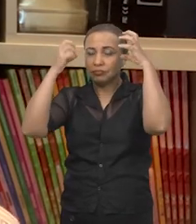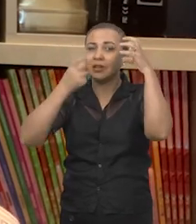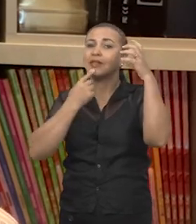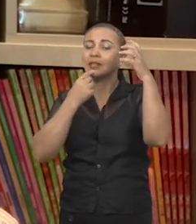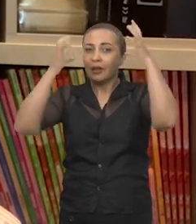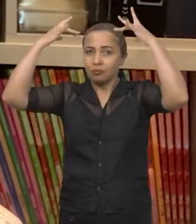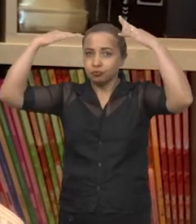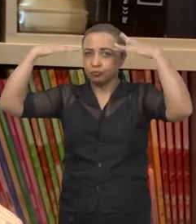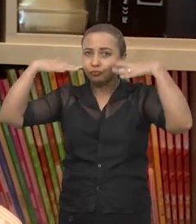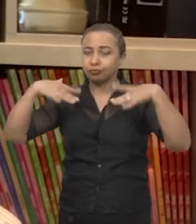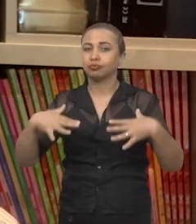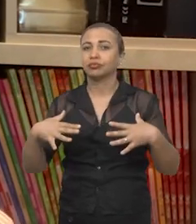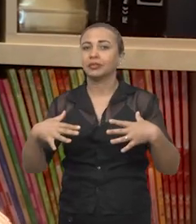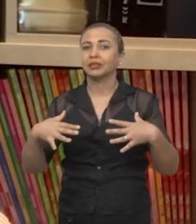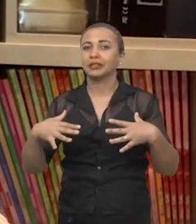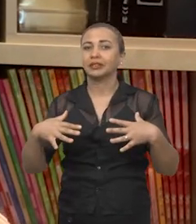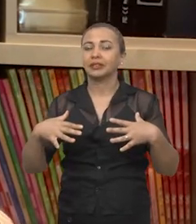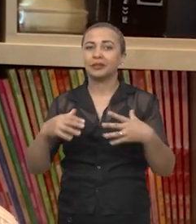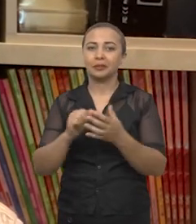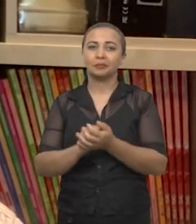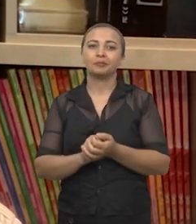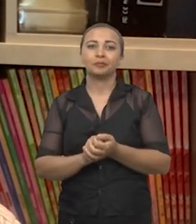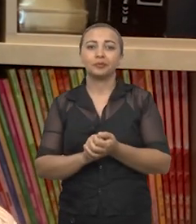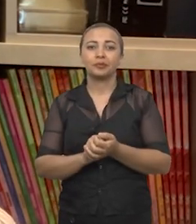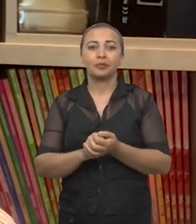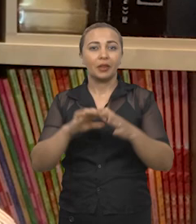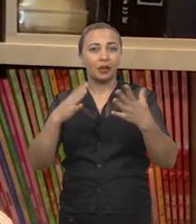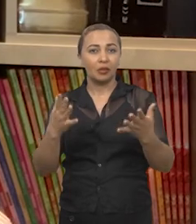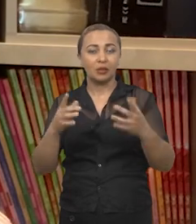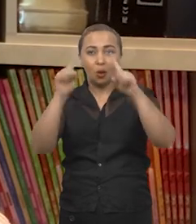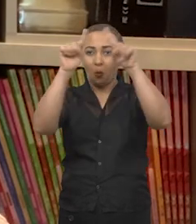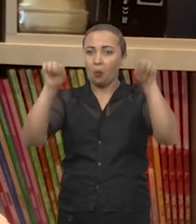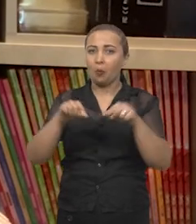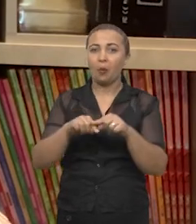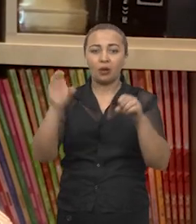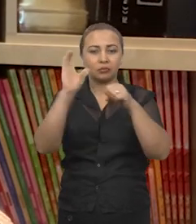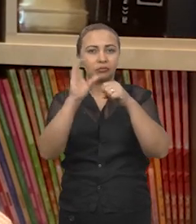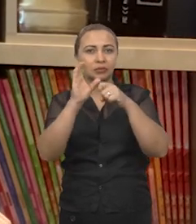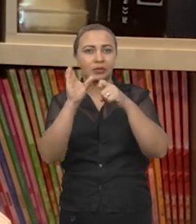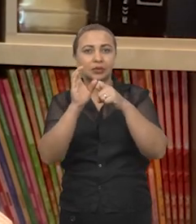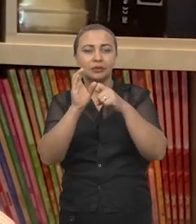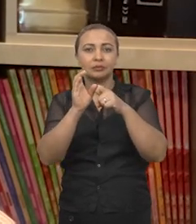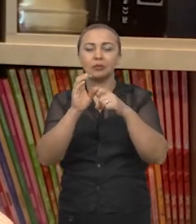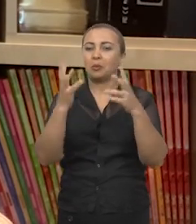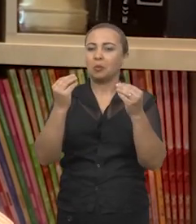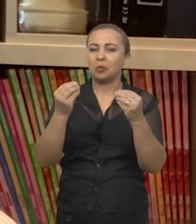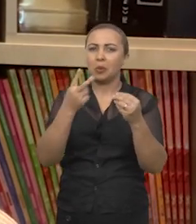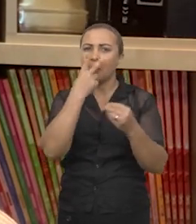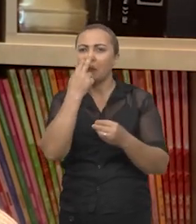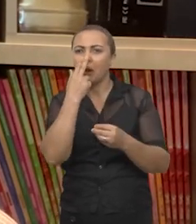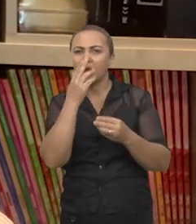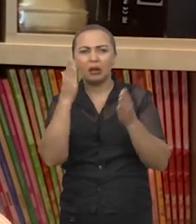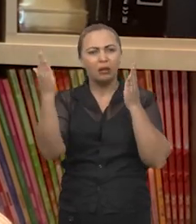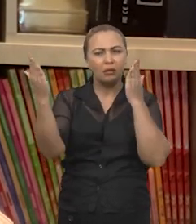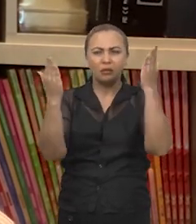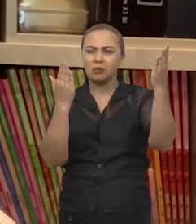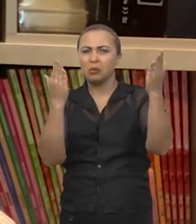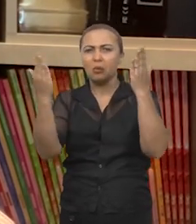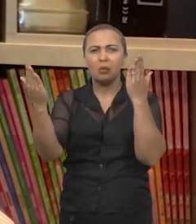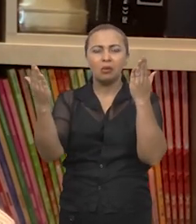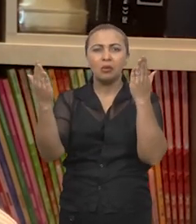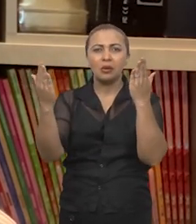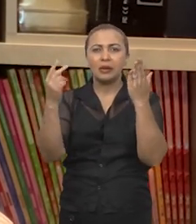do sangue dentro do tecido cerebral o quadro clínico muitas vezes é semelhante nessas duas